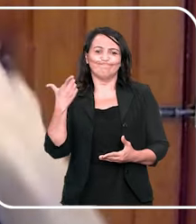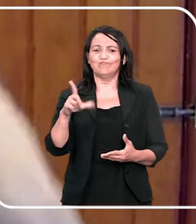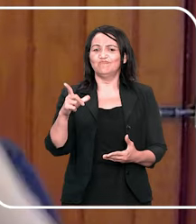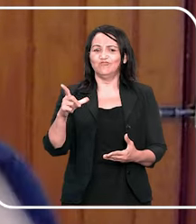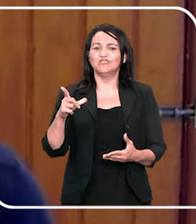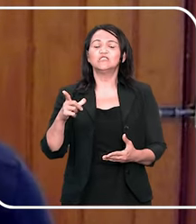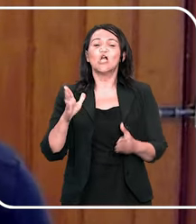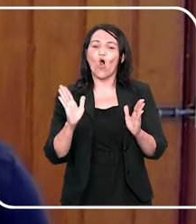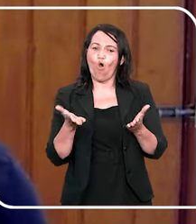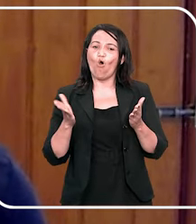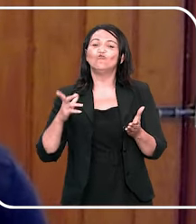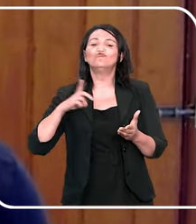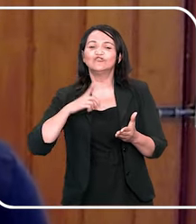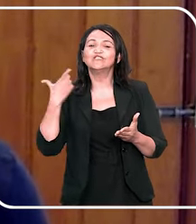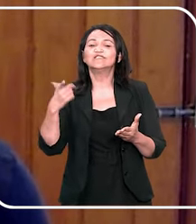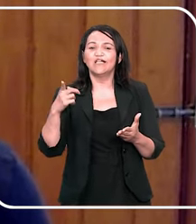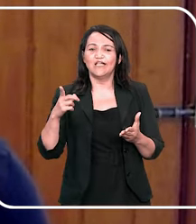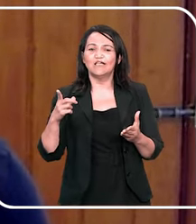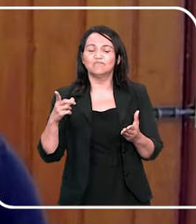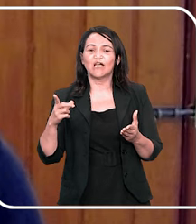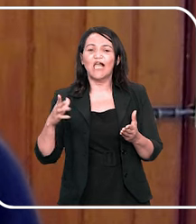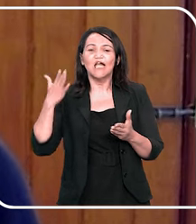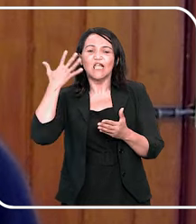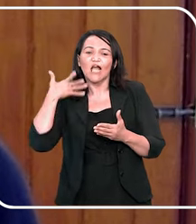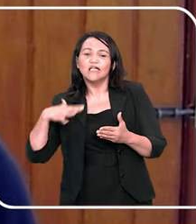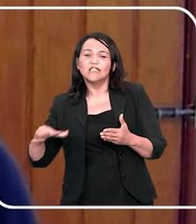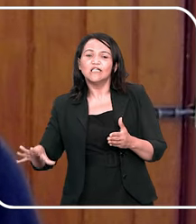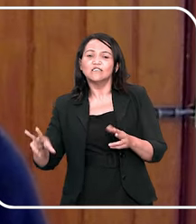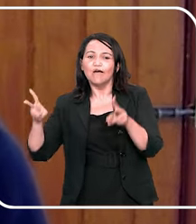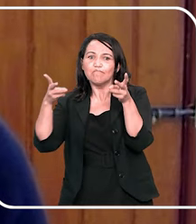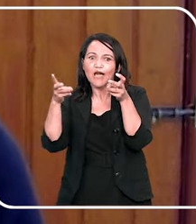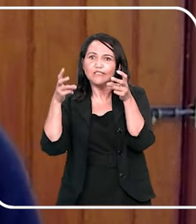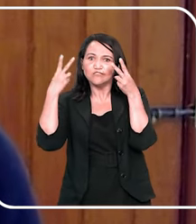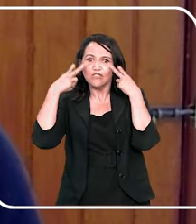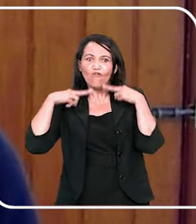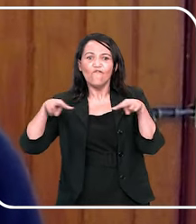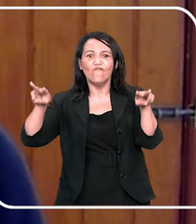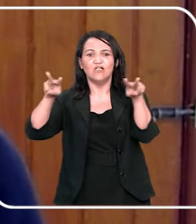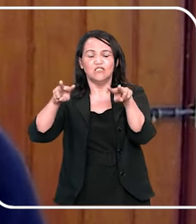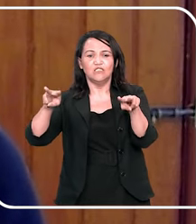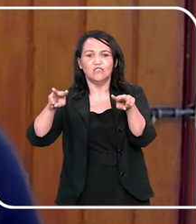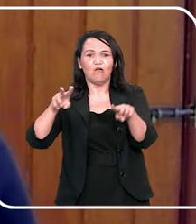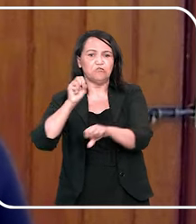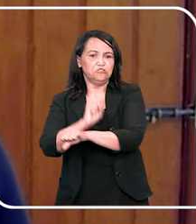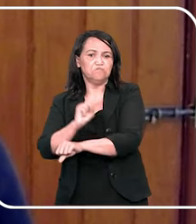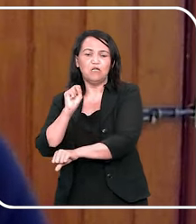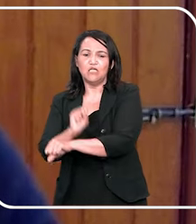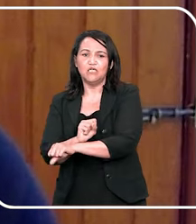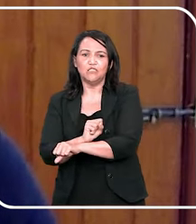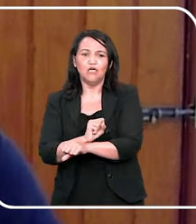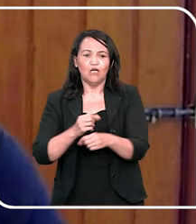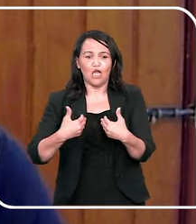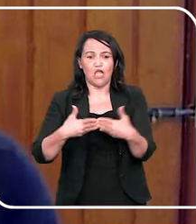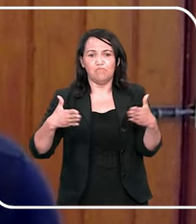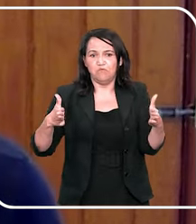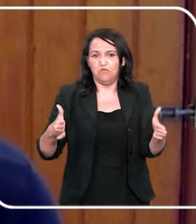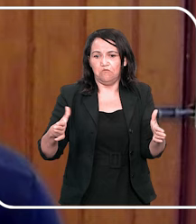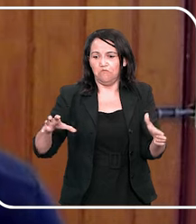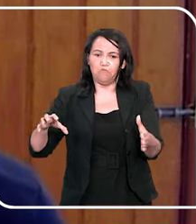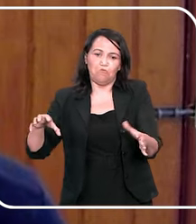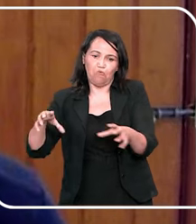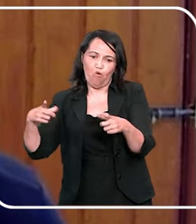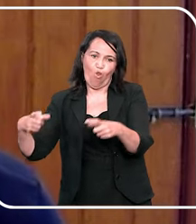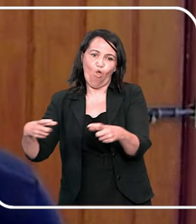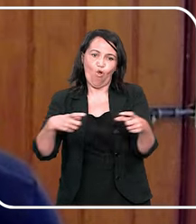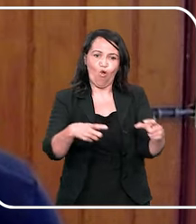nós temos, graças a Deus, que a infância está cada dia sendo mais vista, eu estava lá no banco de espera, abri um espaço, trocava